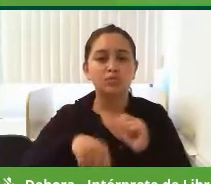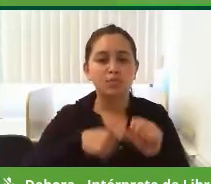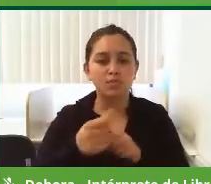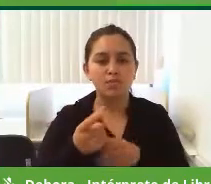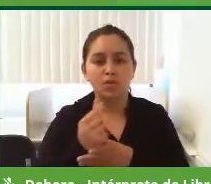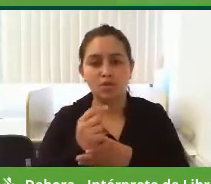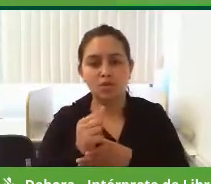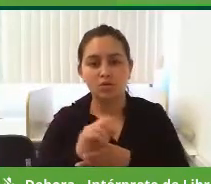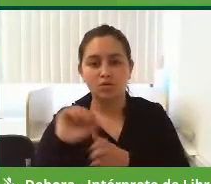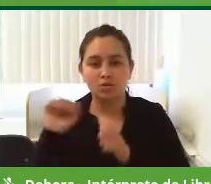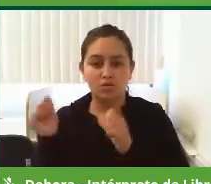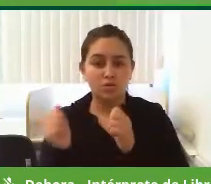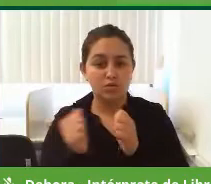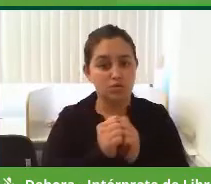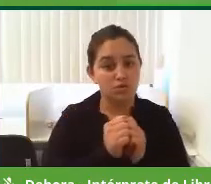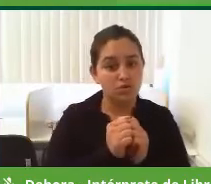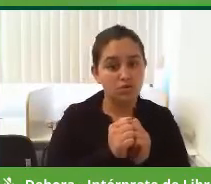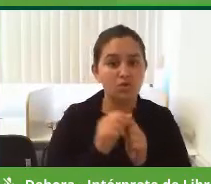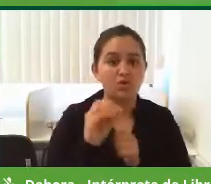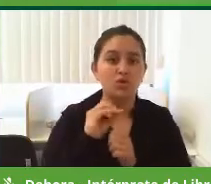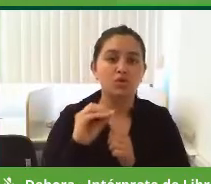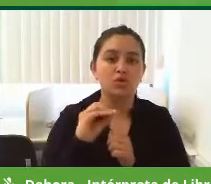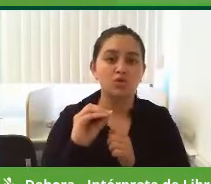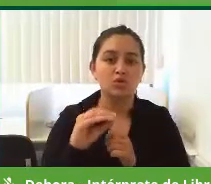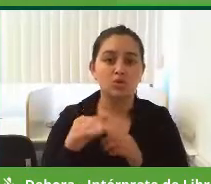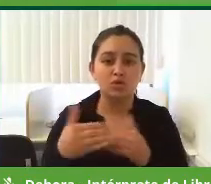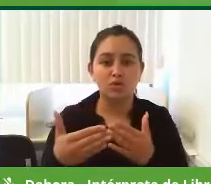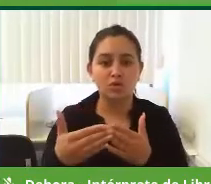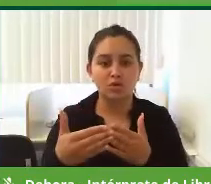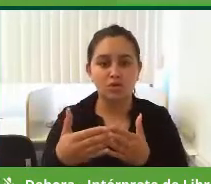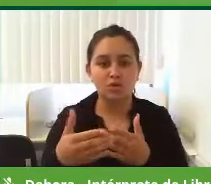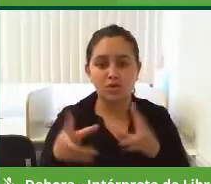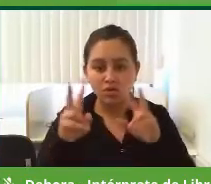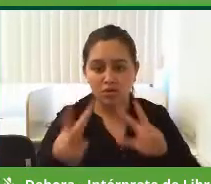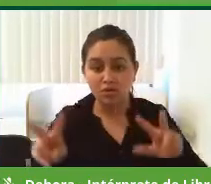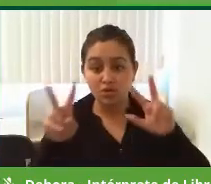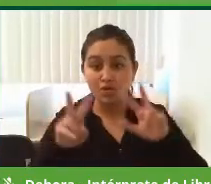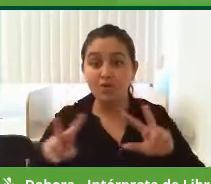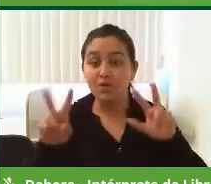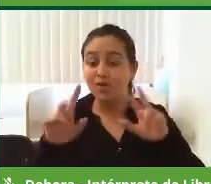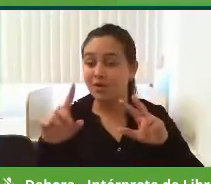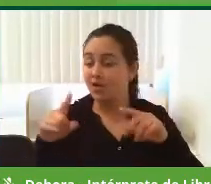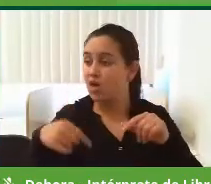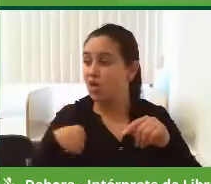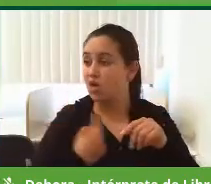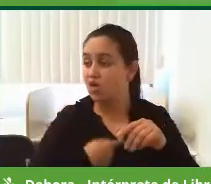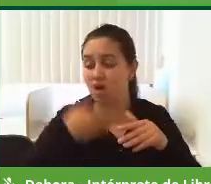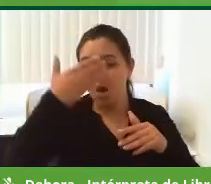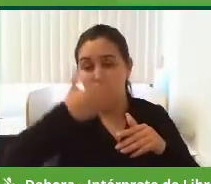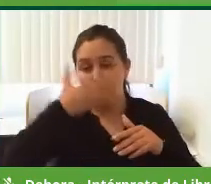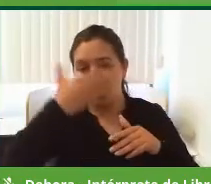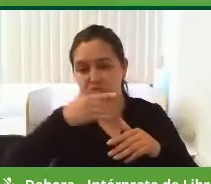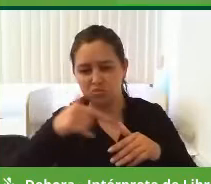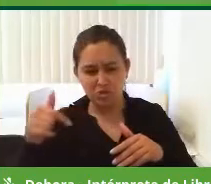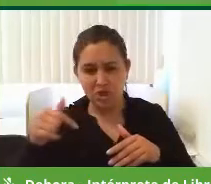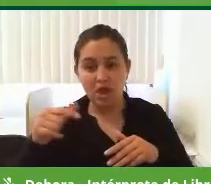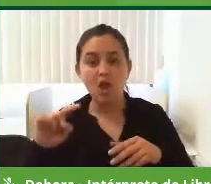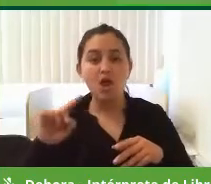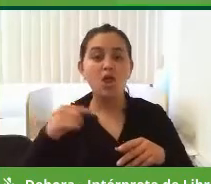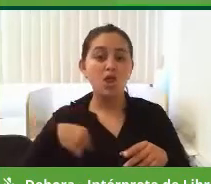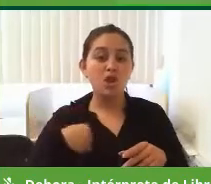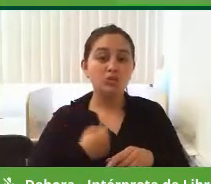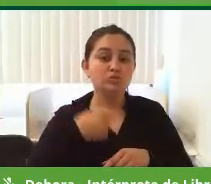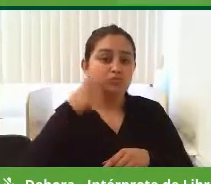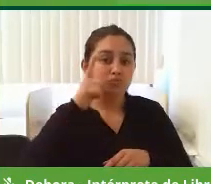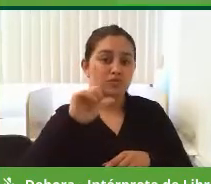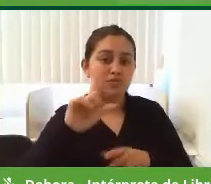participativo, orçamento participativo é a menina dos nossos olhos, porque onde nós administramos, em outras cidades,